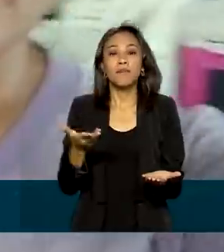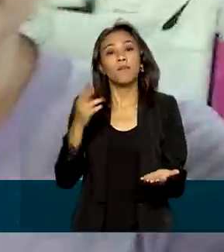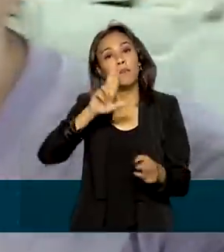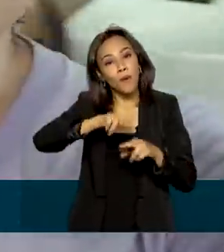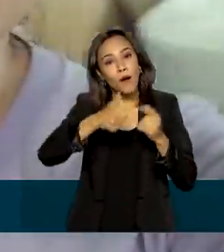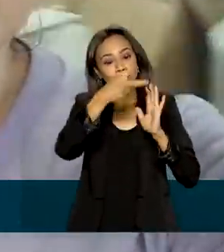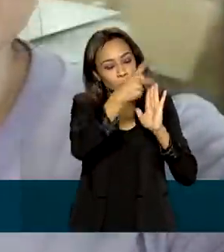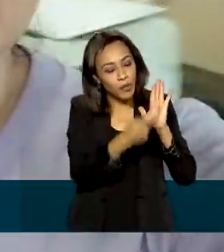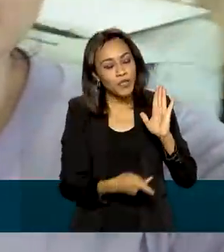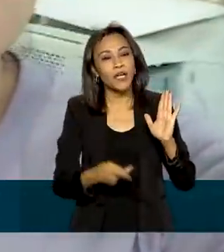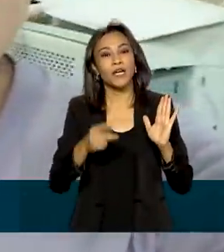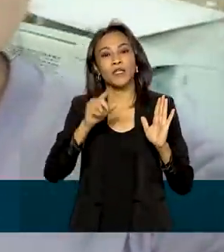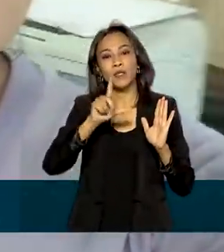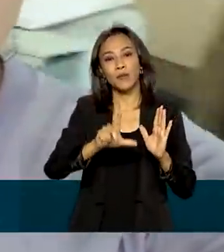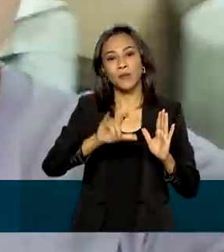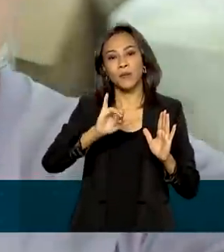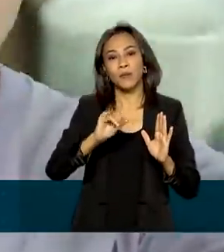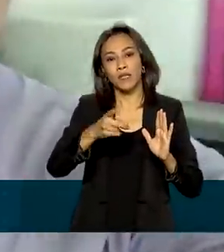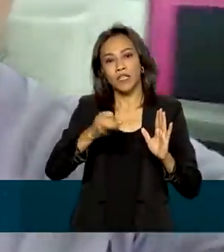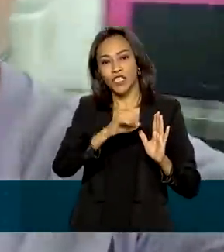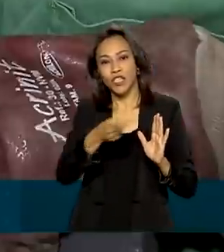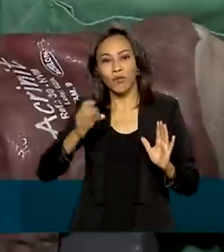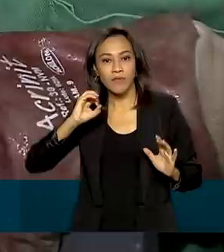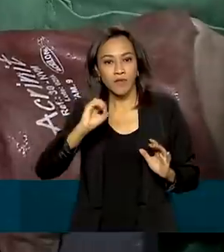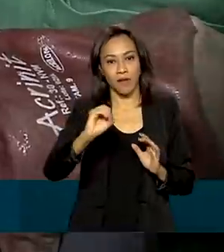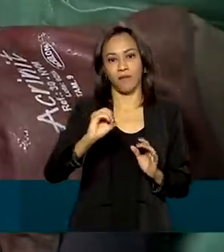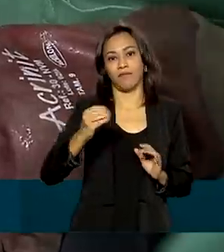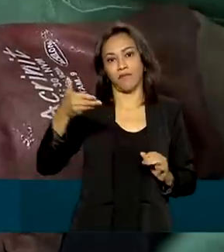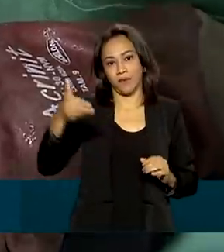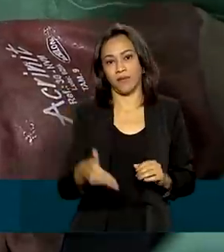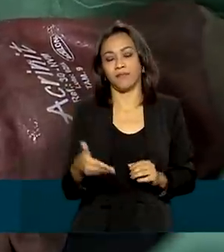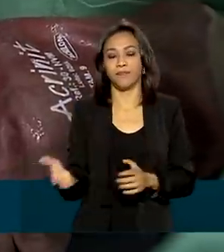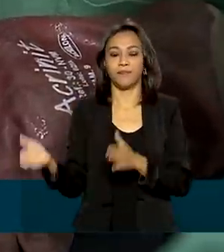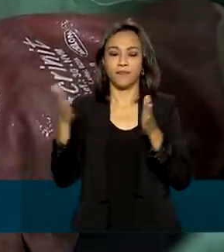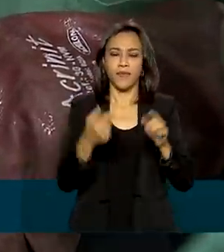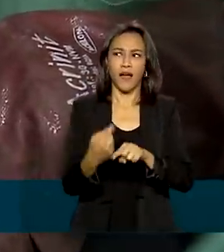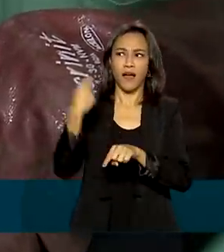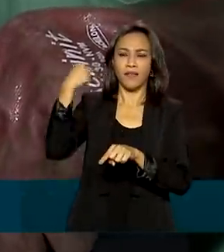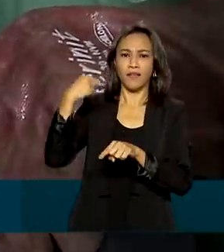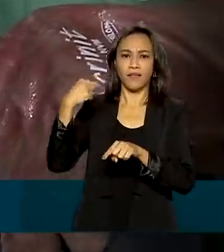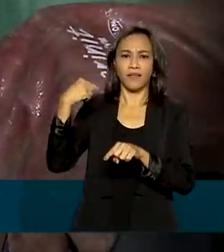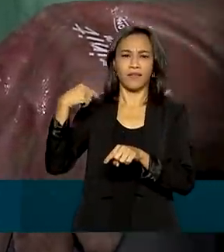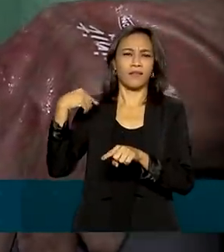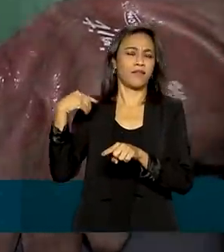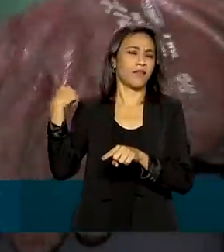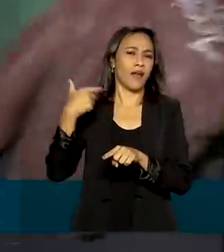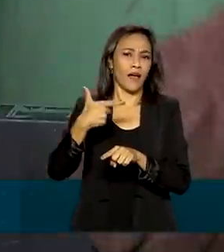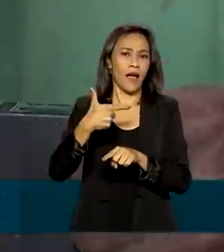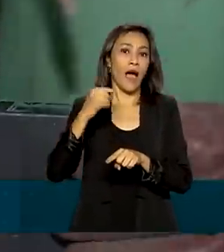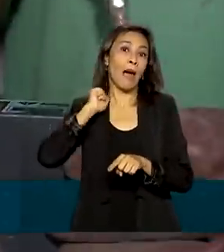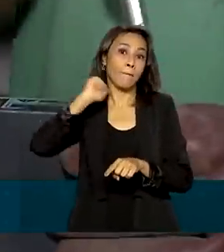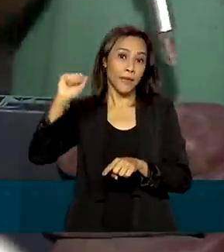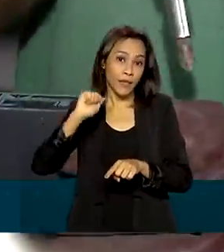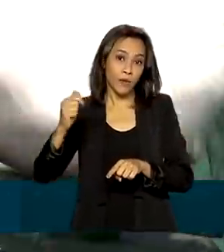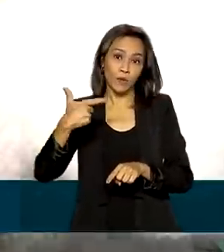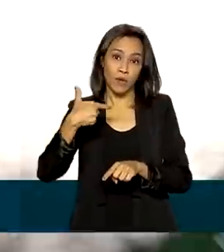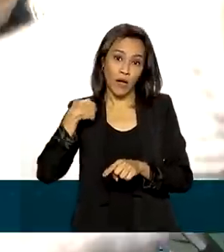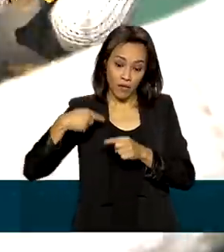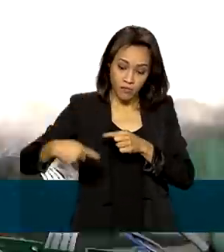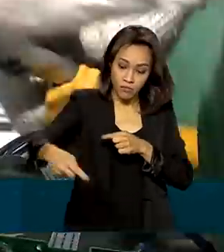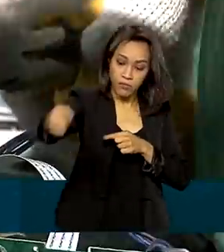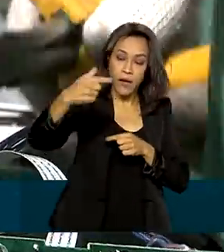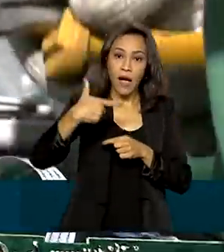veio para cá ser implantado na nossa cidade. Até abril de 2022, todas as capitais dos estados que